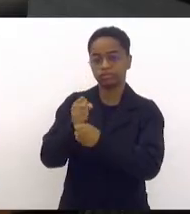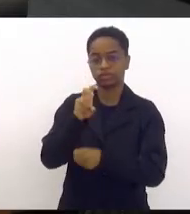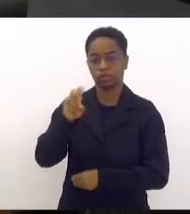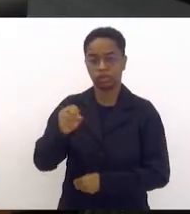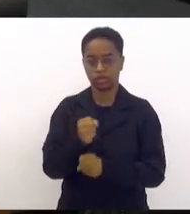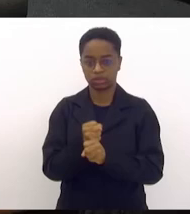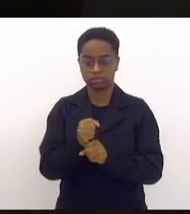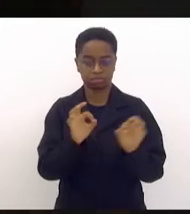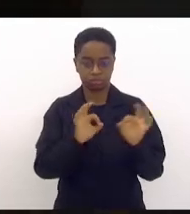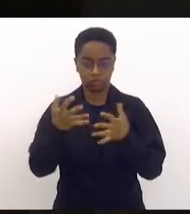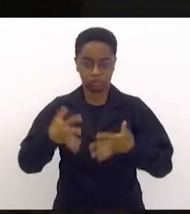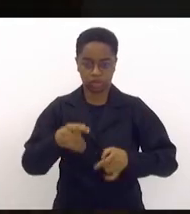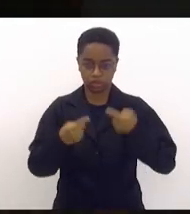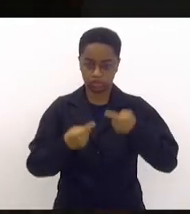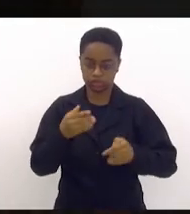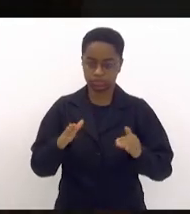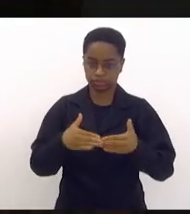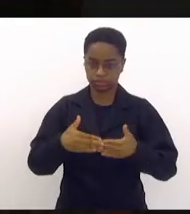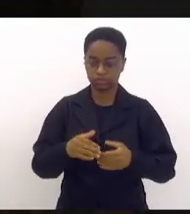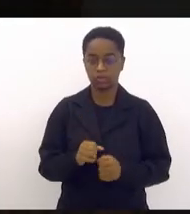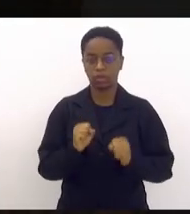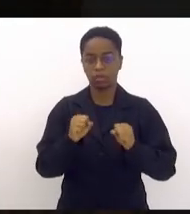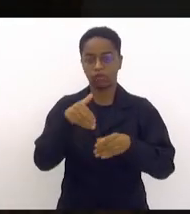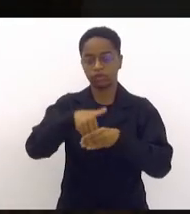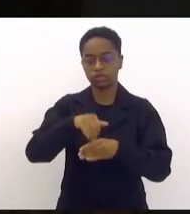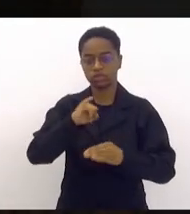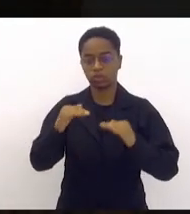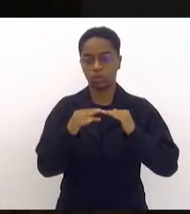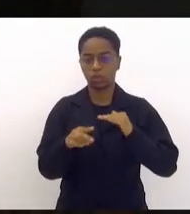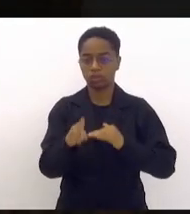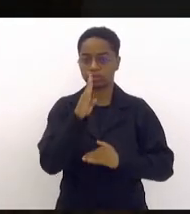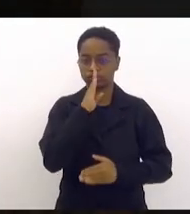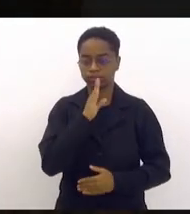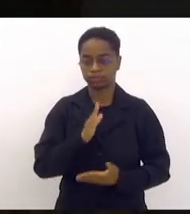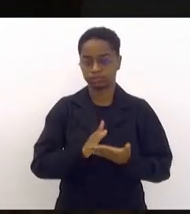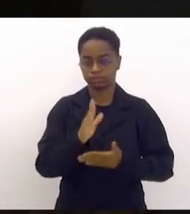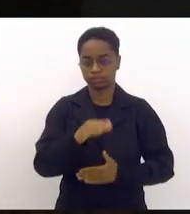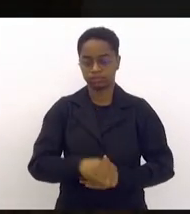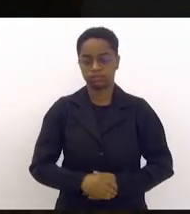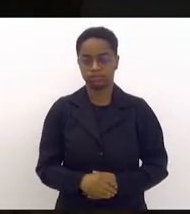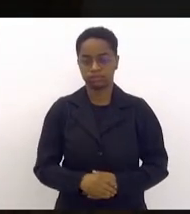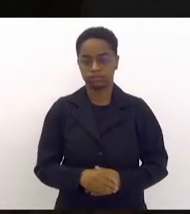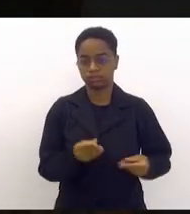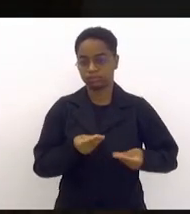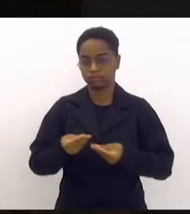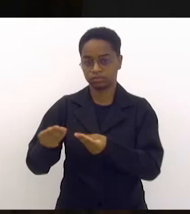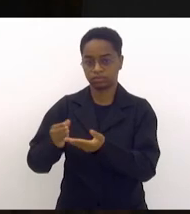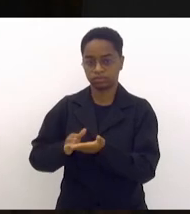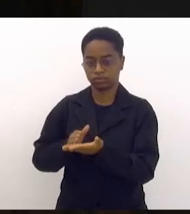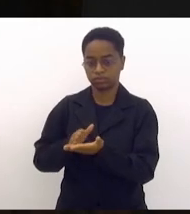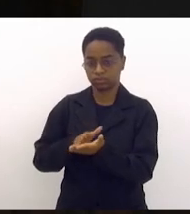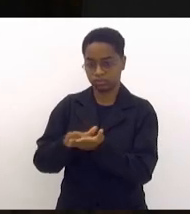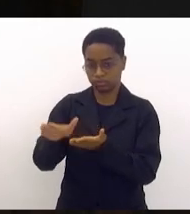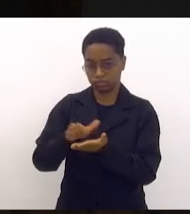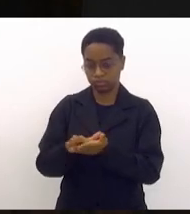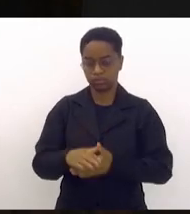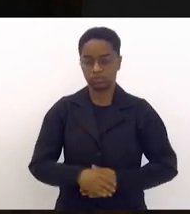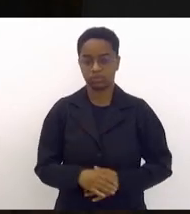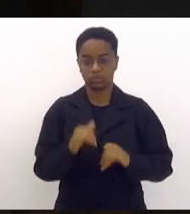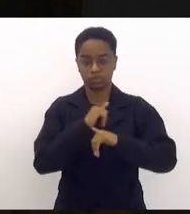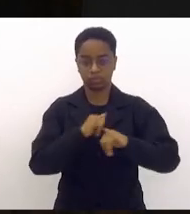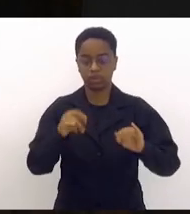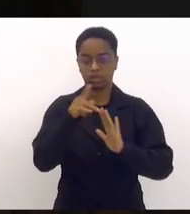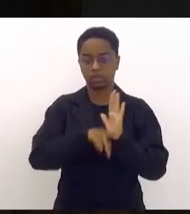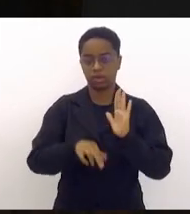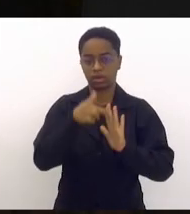não havendo mais quem queira discutir, encerrada a discussão, em votação, senhores que aprovam, permanece como estão, aprovado, vai a promulgação. Anuncio o projeto